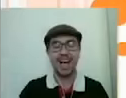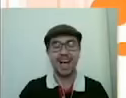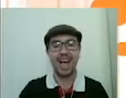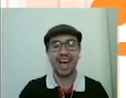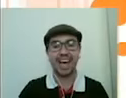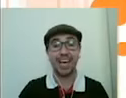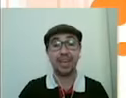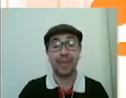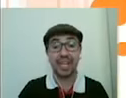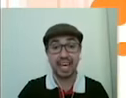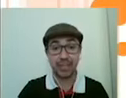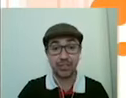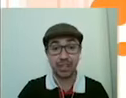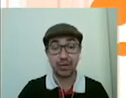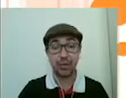Olá,